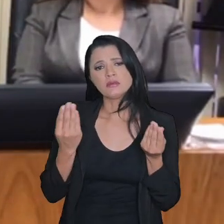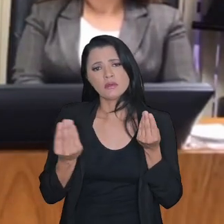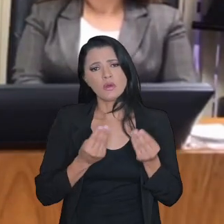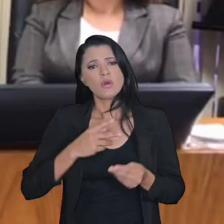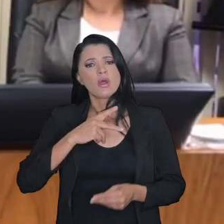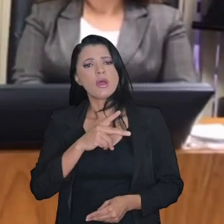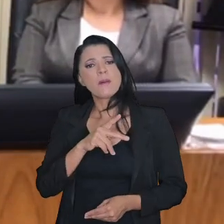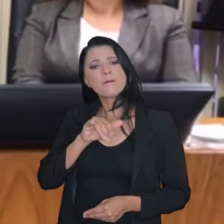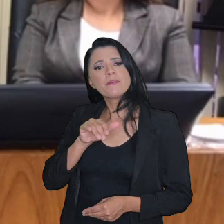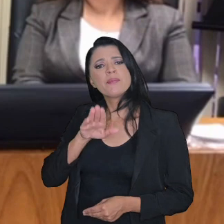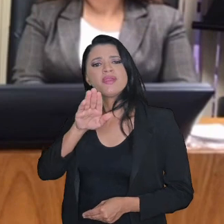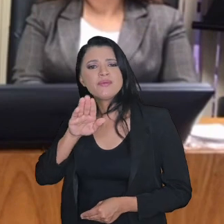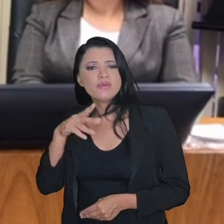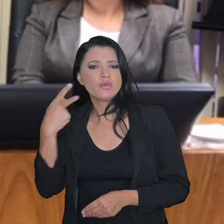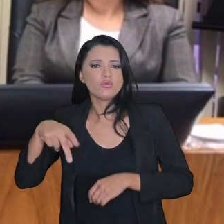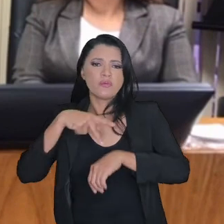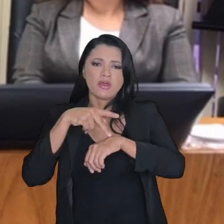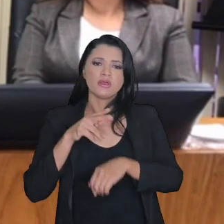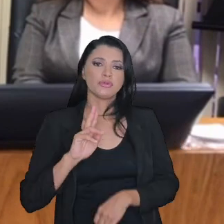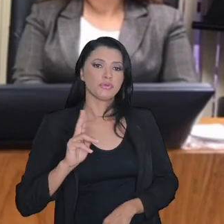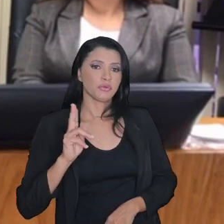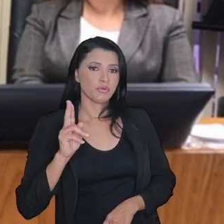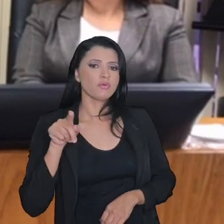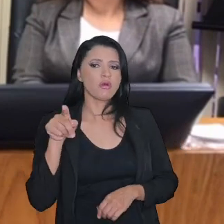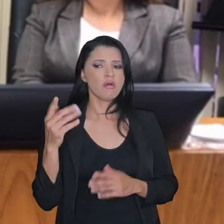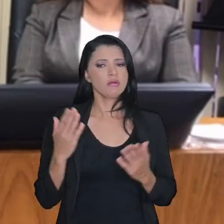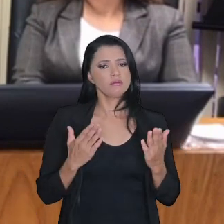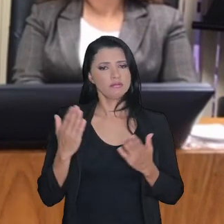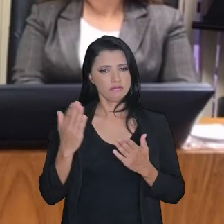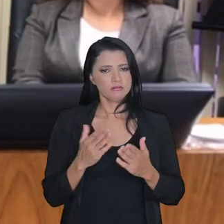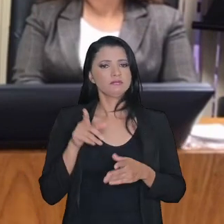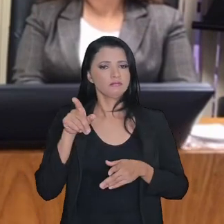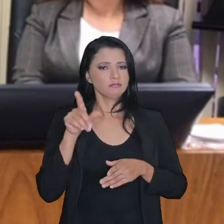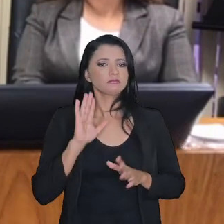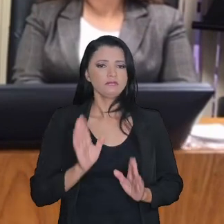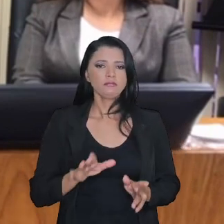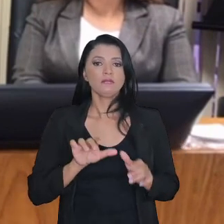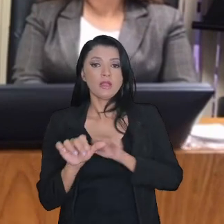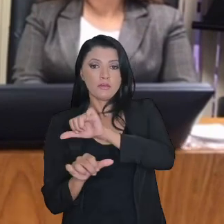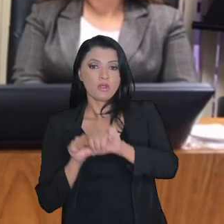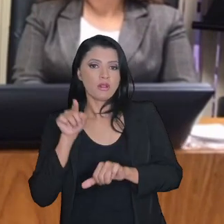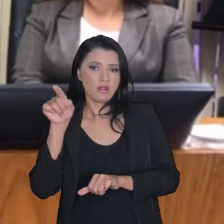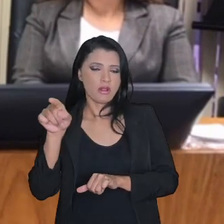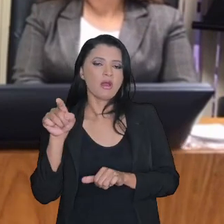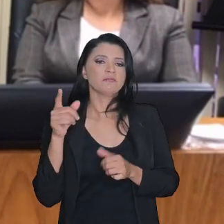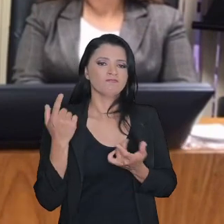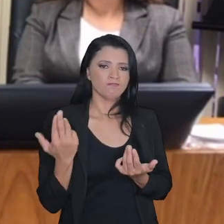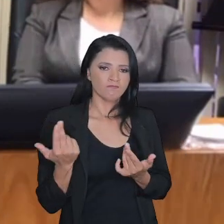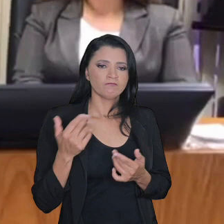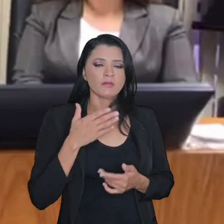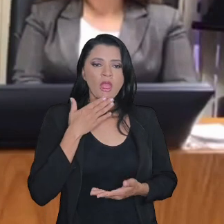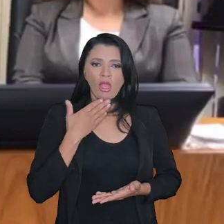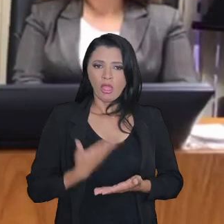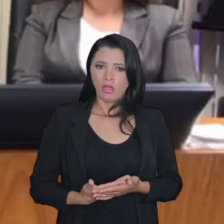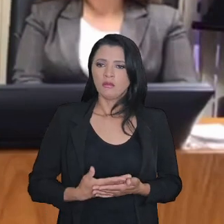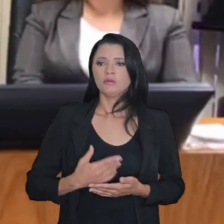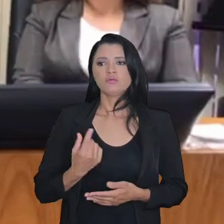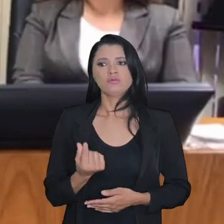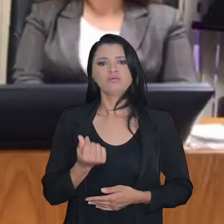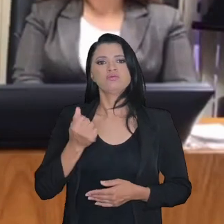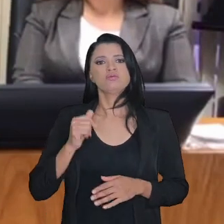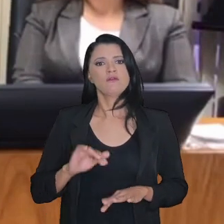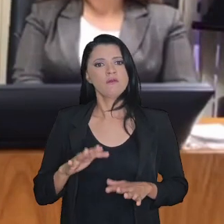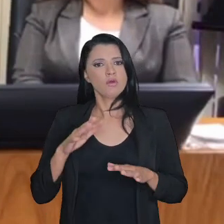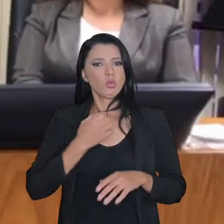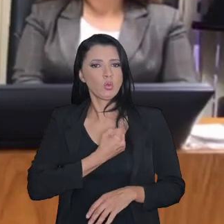com o PIB do Uruguai já transacionado. Então, realmente, são valores impressionantes que a gente, a Receita Federal,